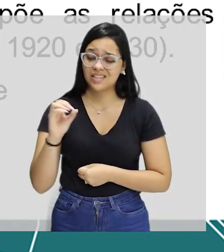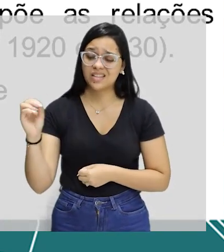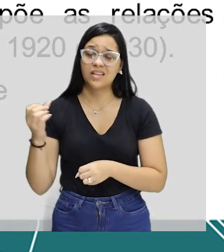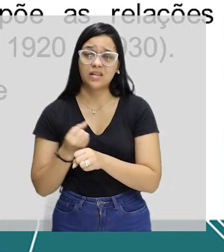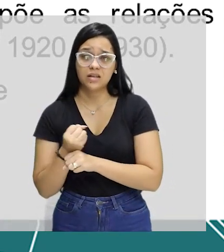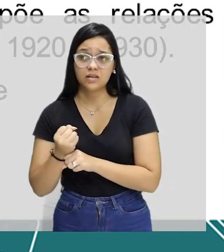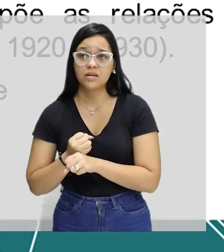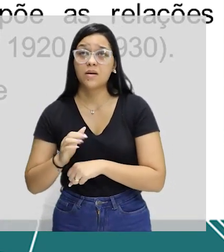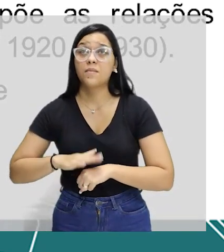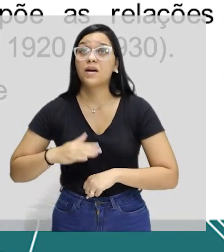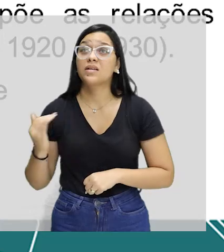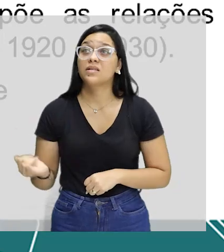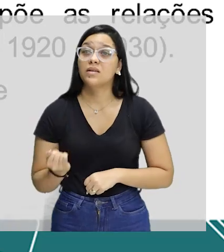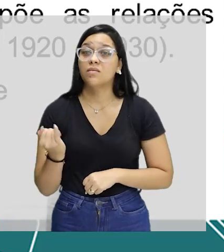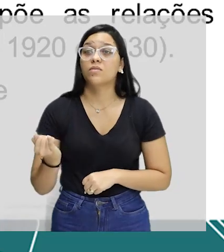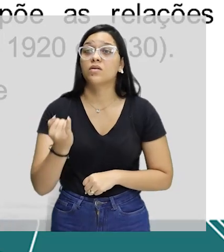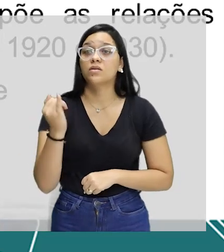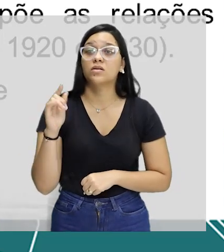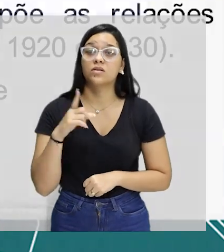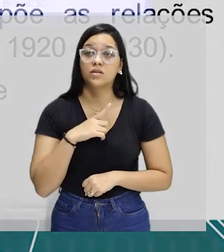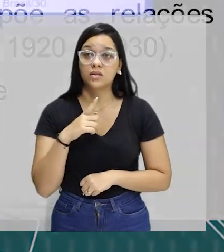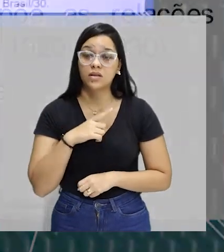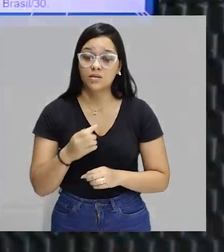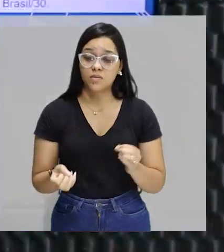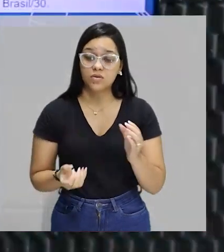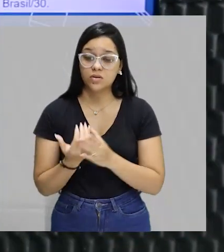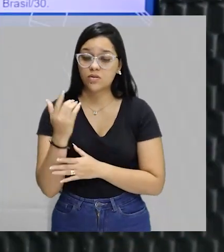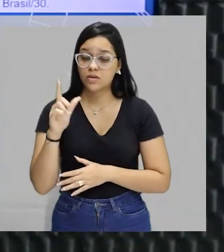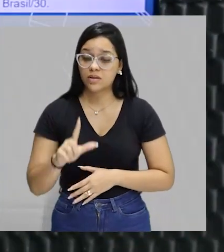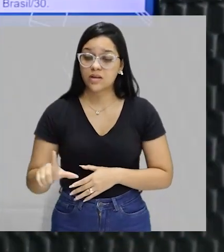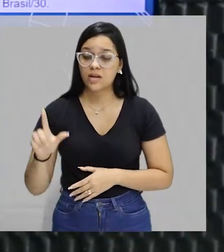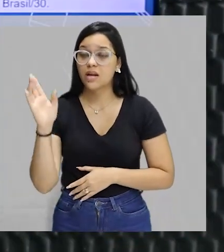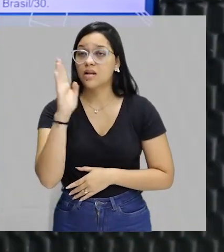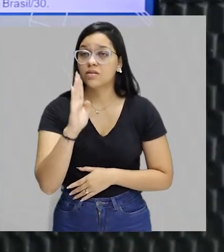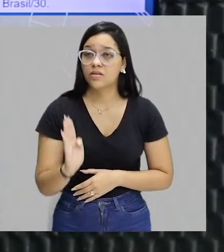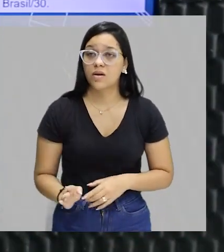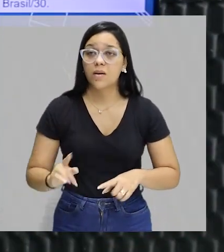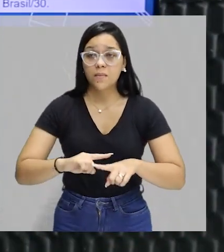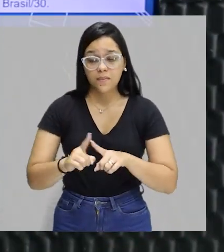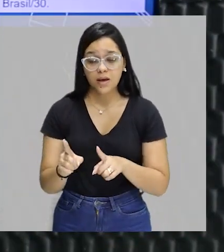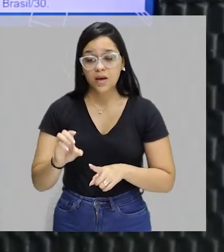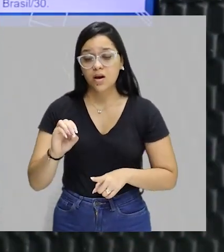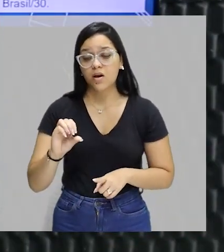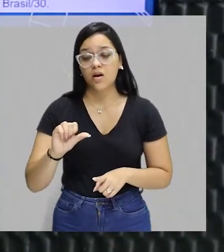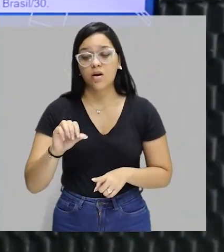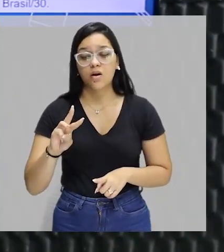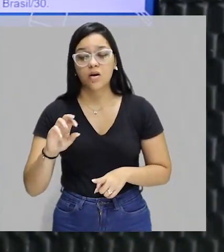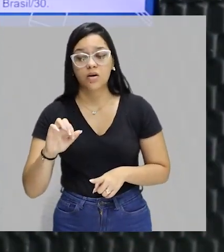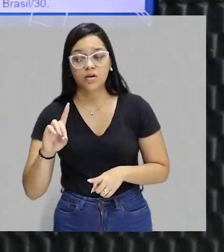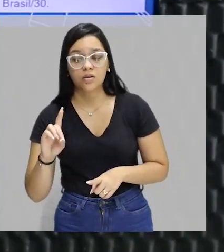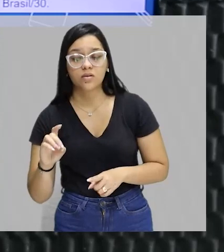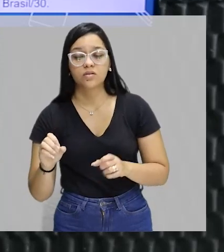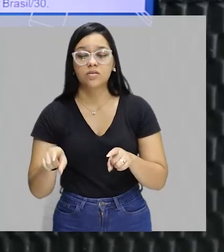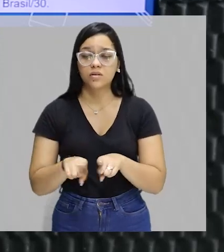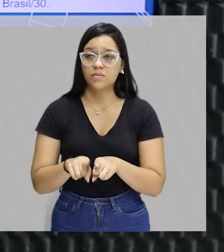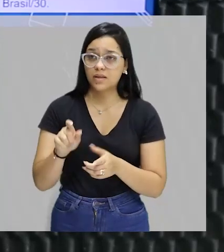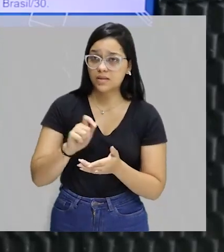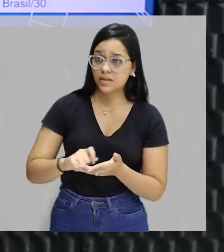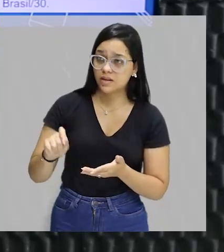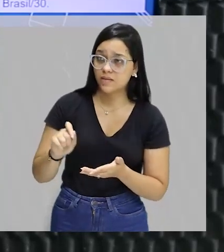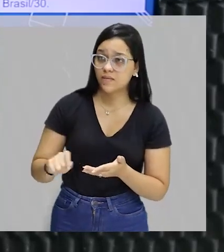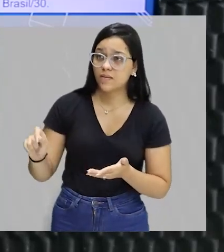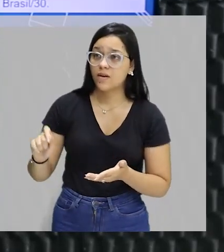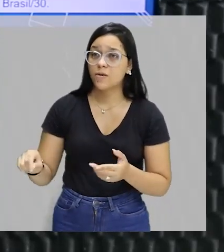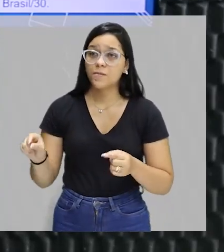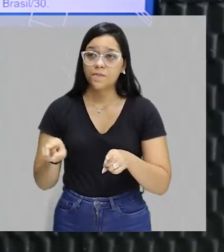é uma das figuras mais importantes da produção literária nacional. Mas Oswald de Andrade escreveu peças de teatro também. E